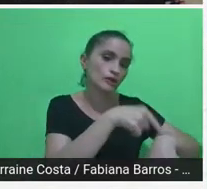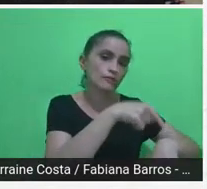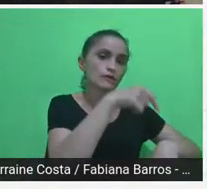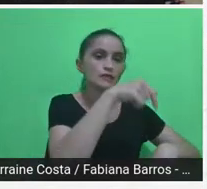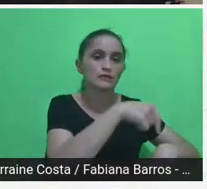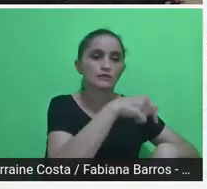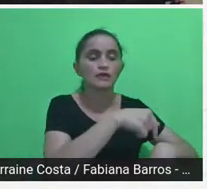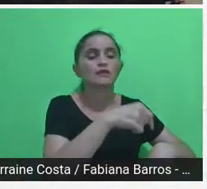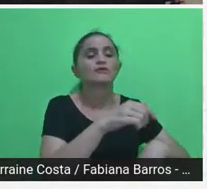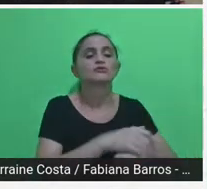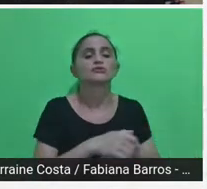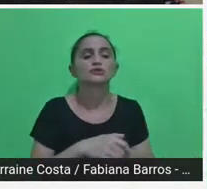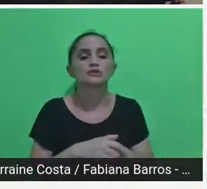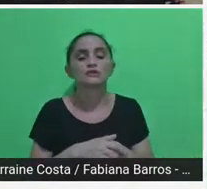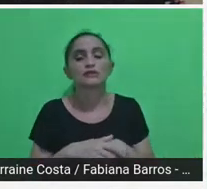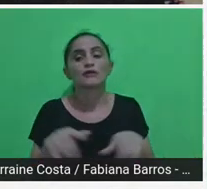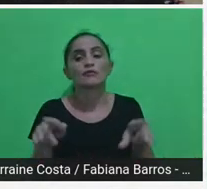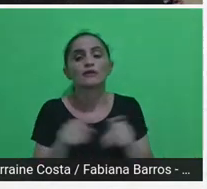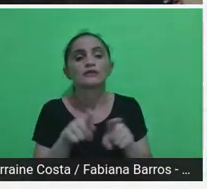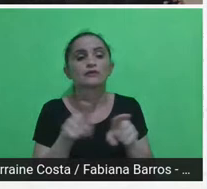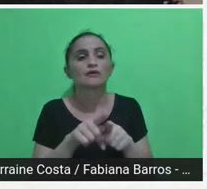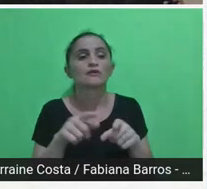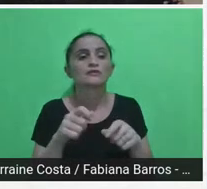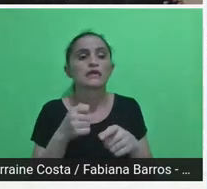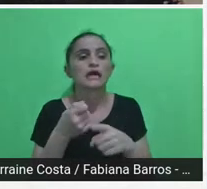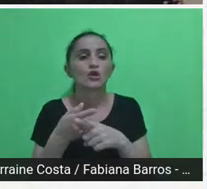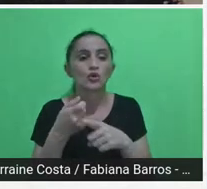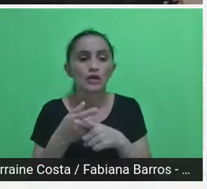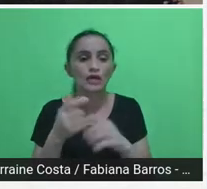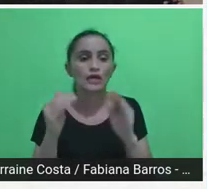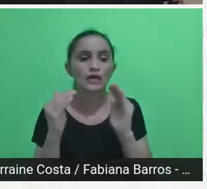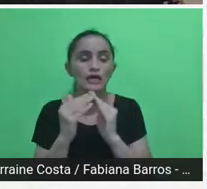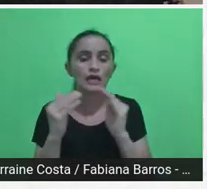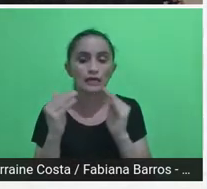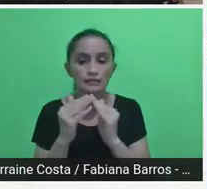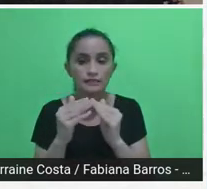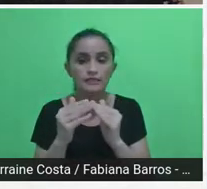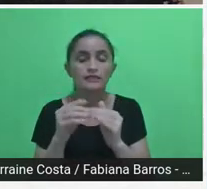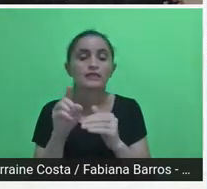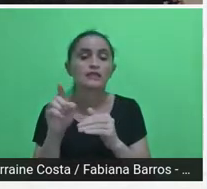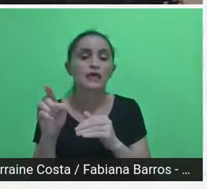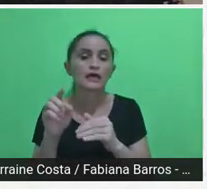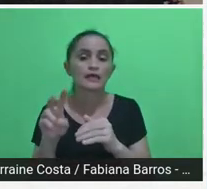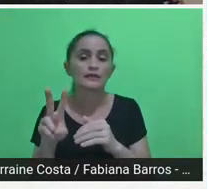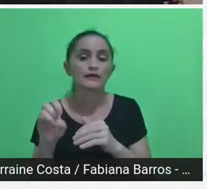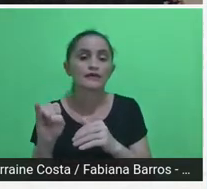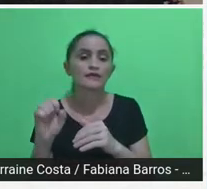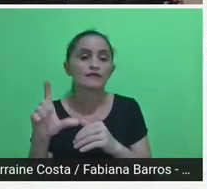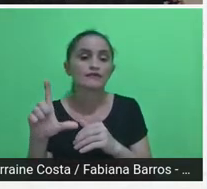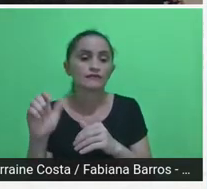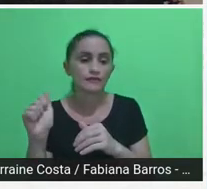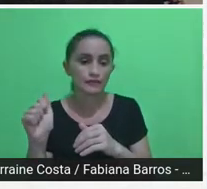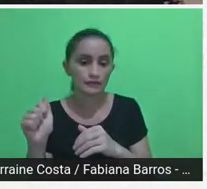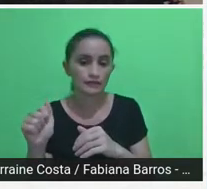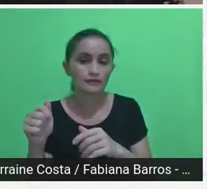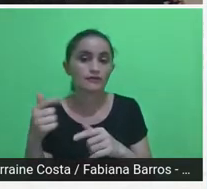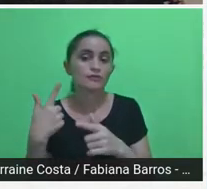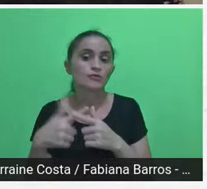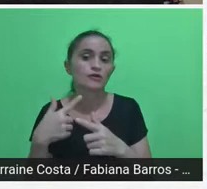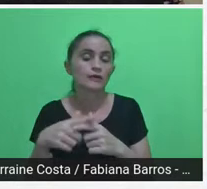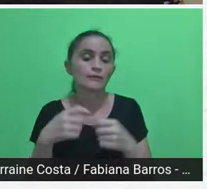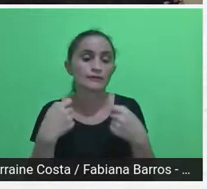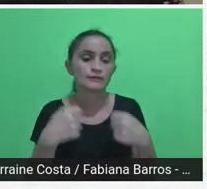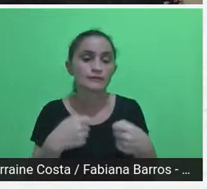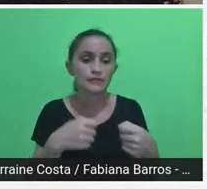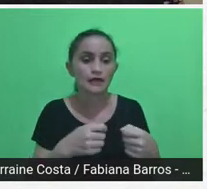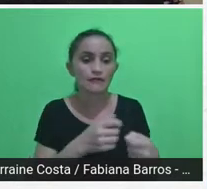o aluguel da casa, né, próxima à Vila do Amanhecer, para que os alunos pudessem fazer essa imersão, e